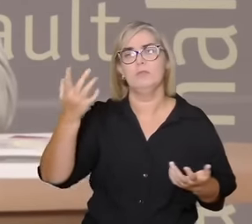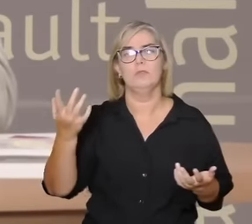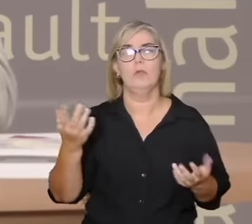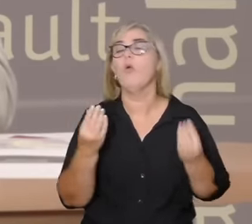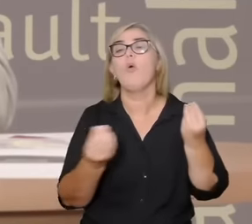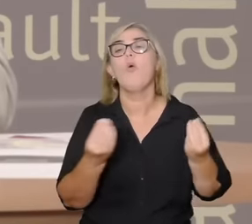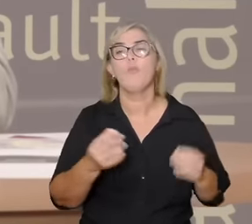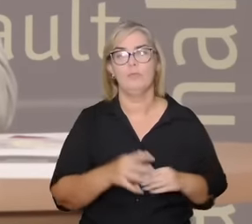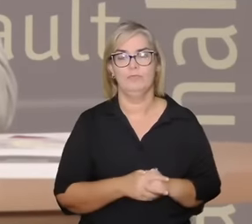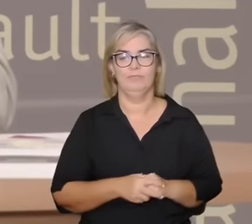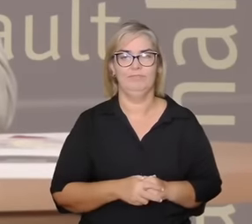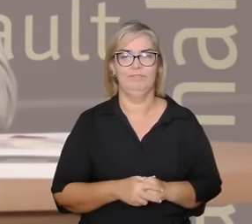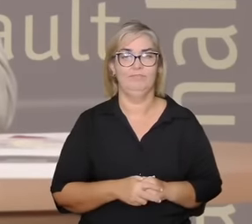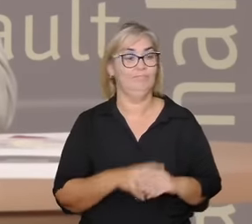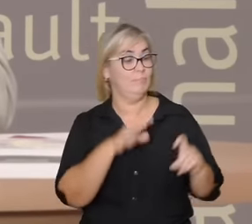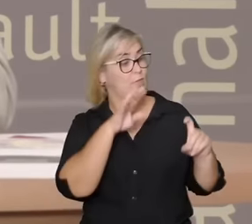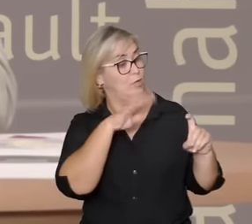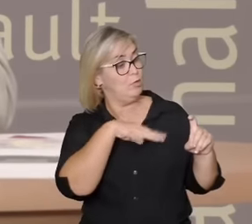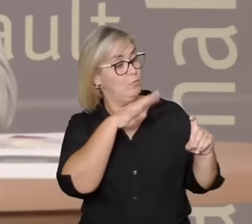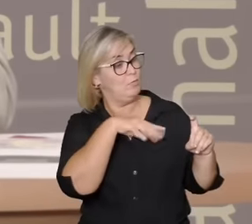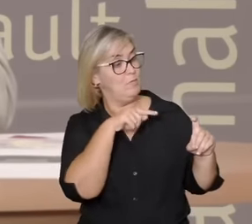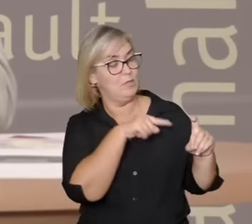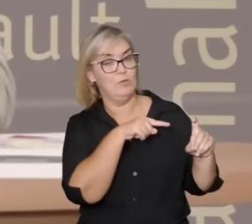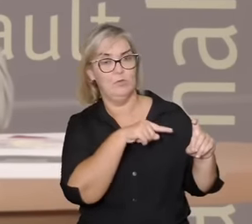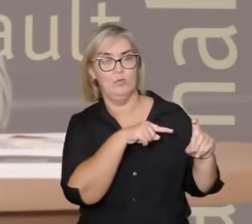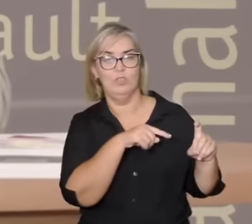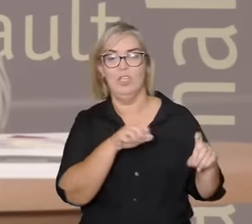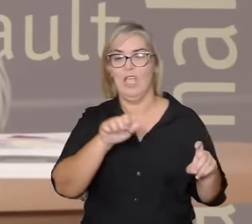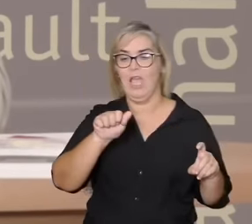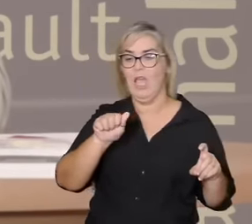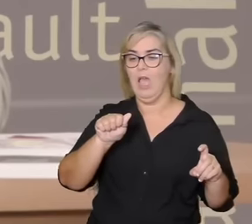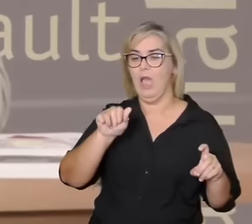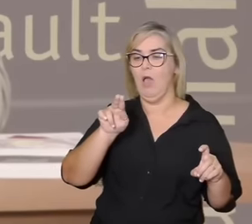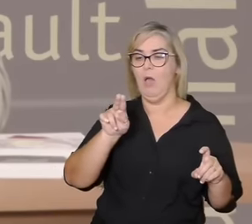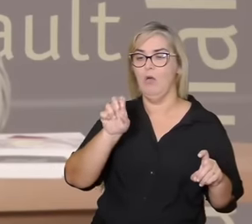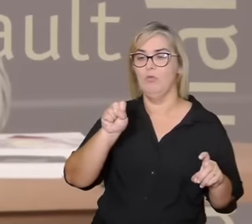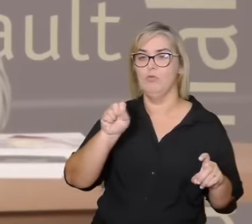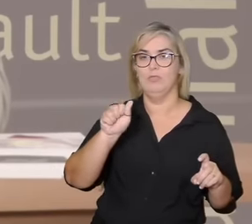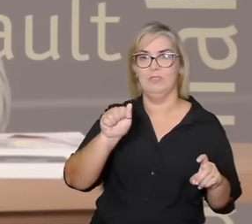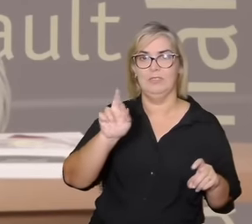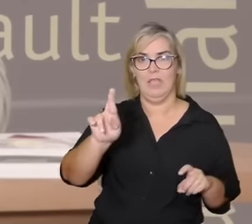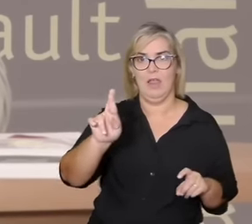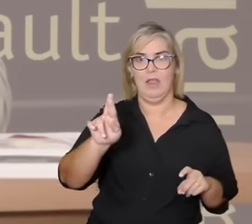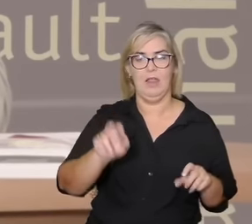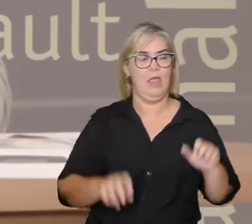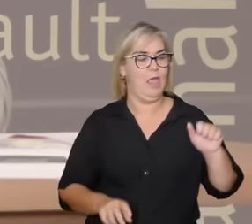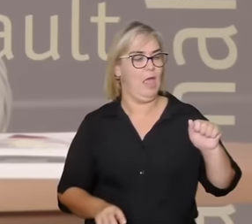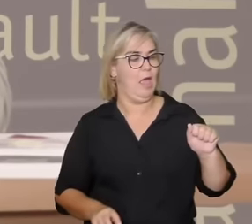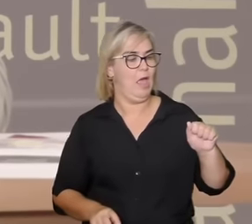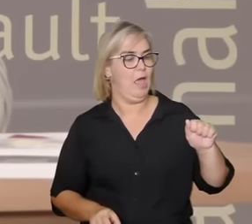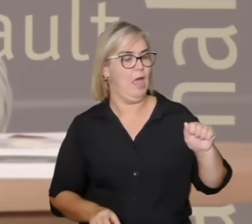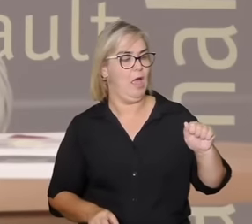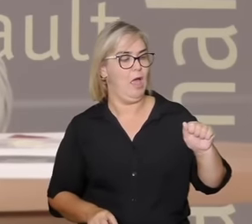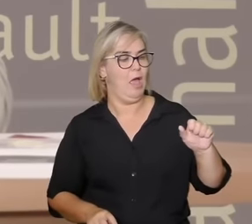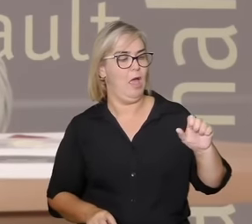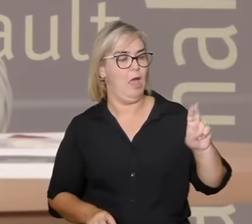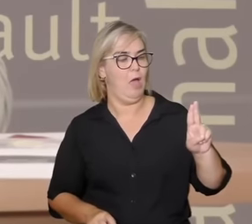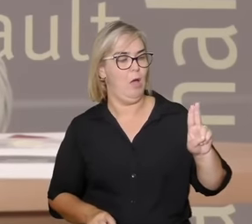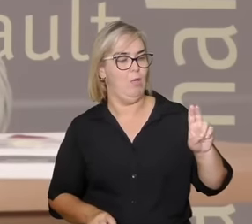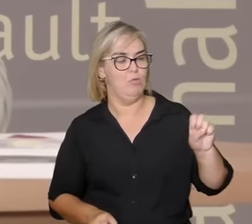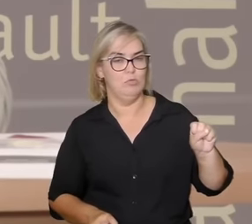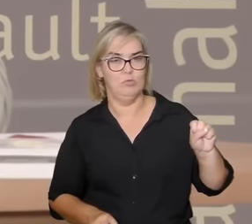e o mito de Alçar e Alcete a gente já falou no início ele está falando